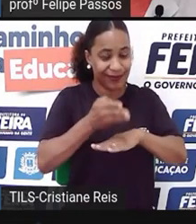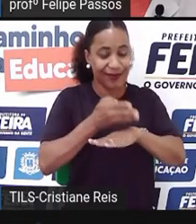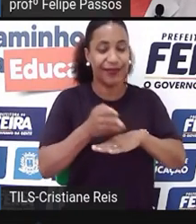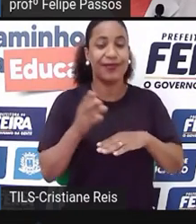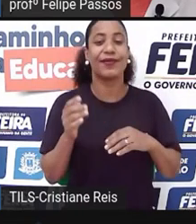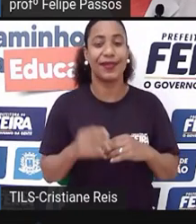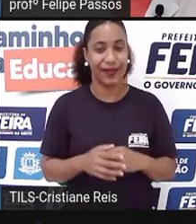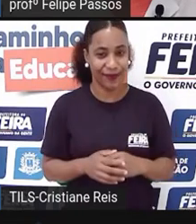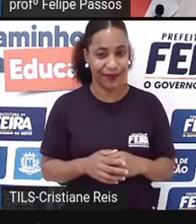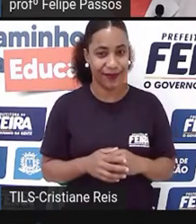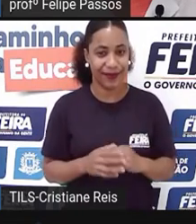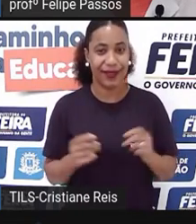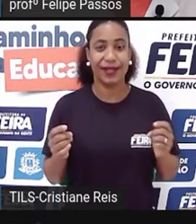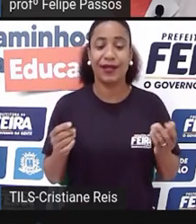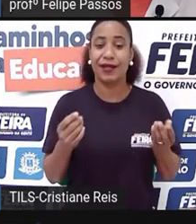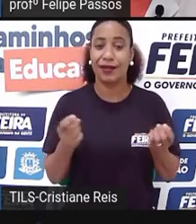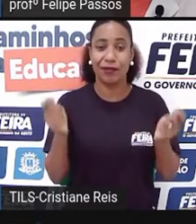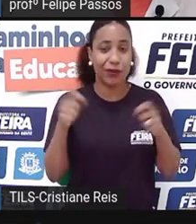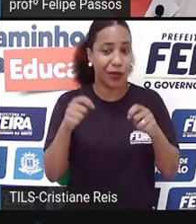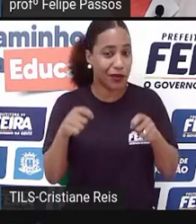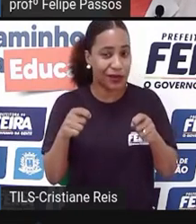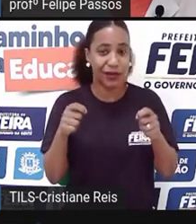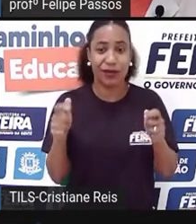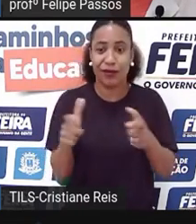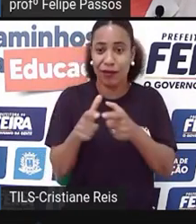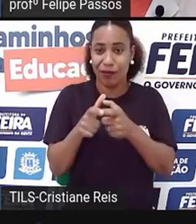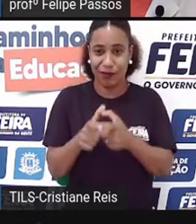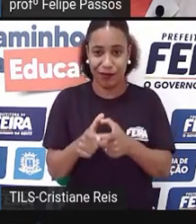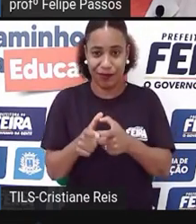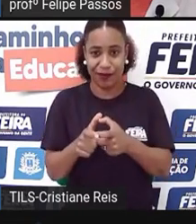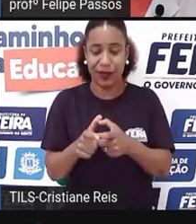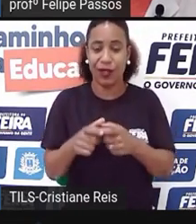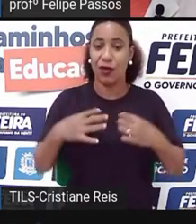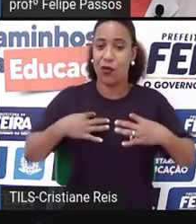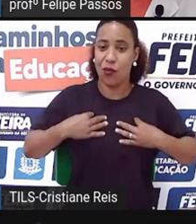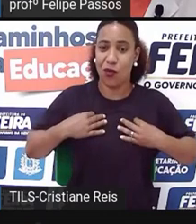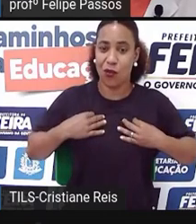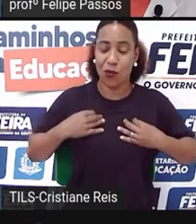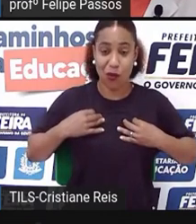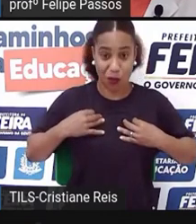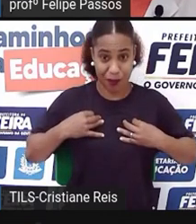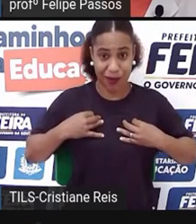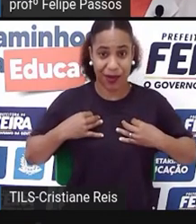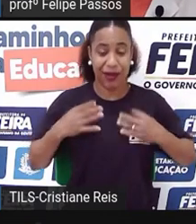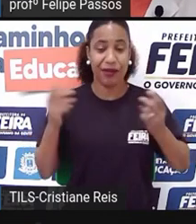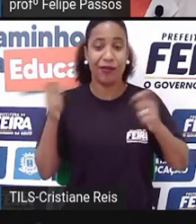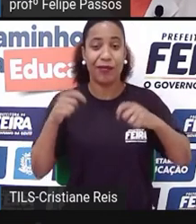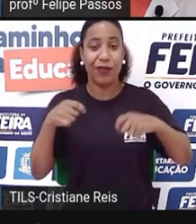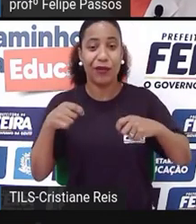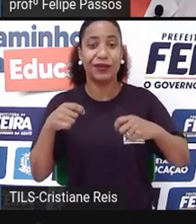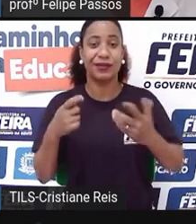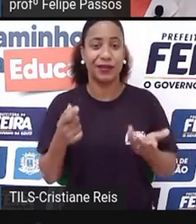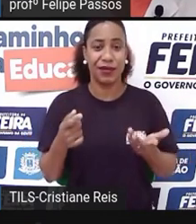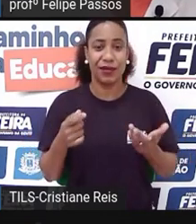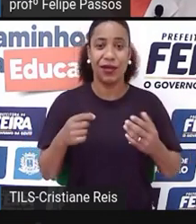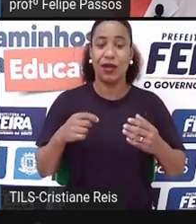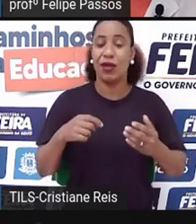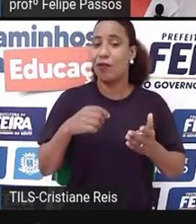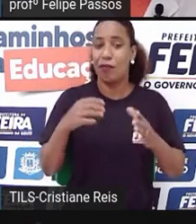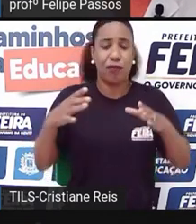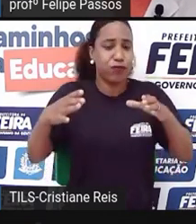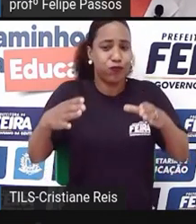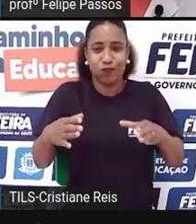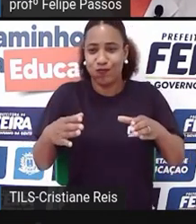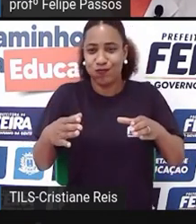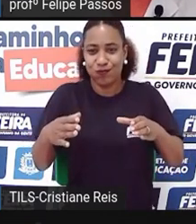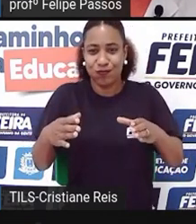com poucas peças, se você for vender roupa, você pode começar fazendo uma forma de bolo, se você